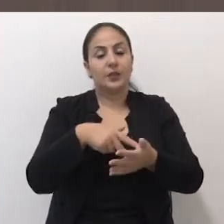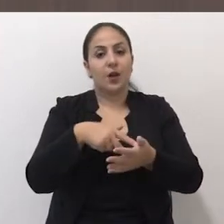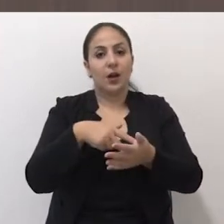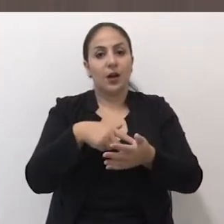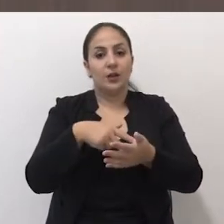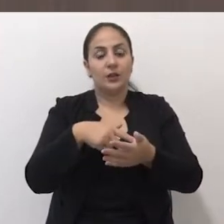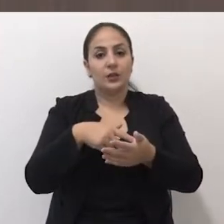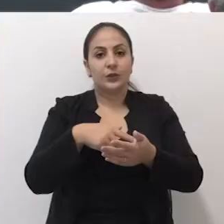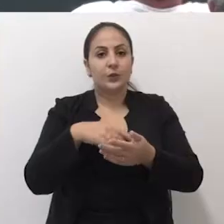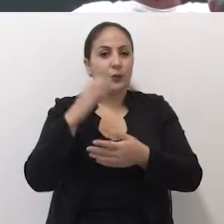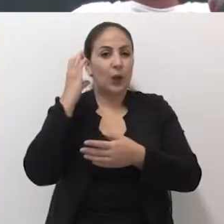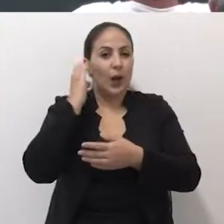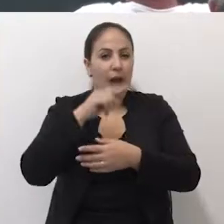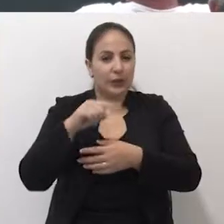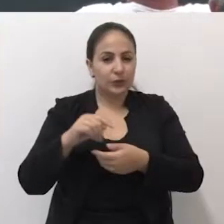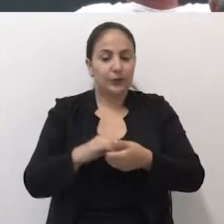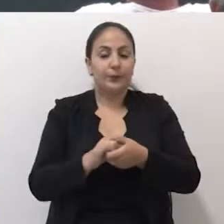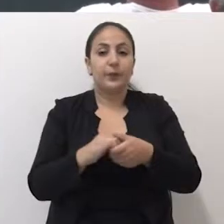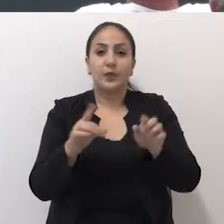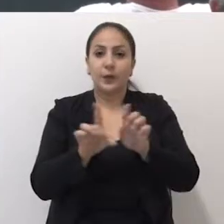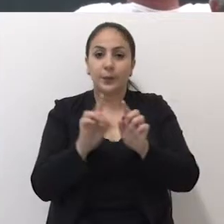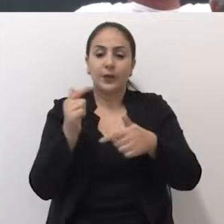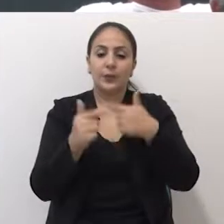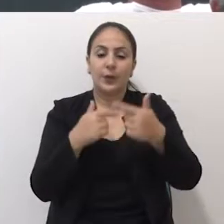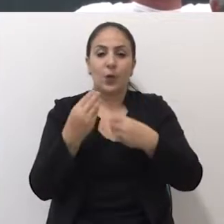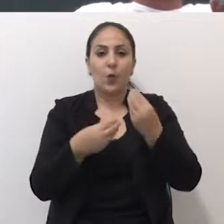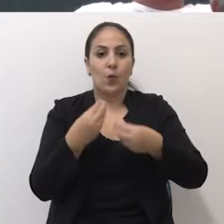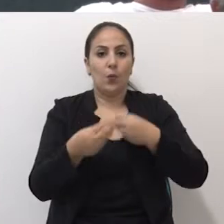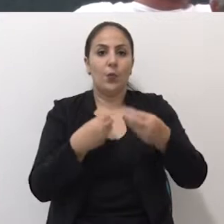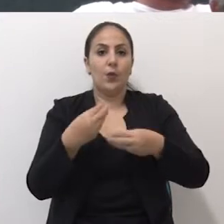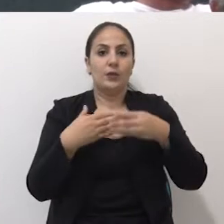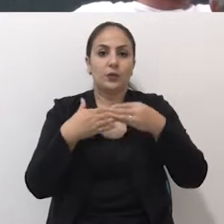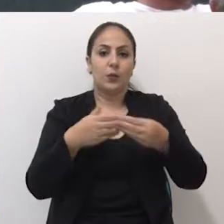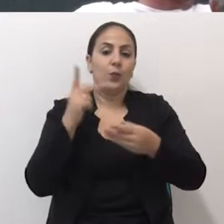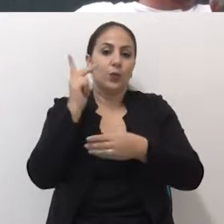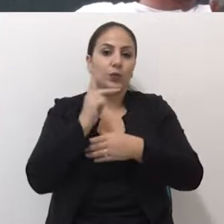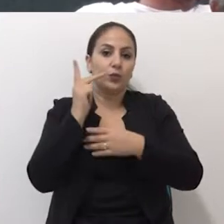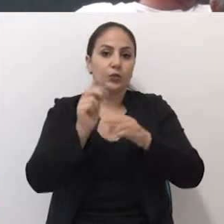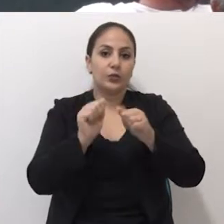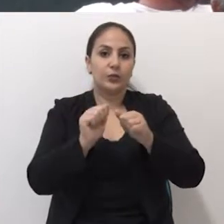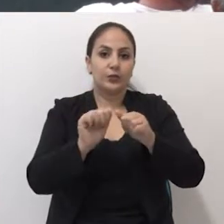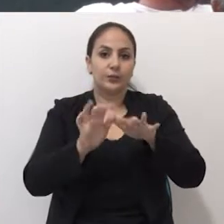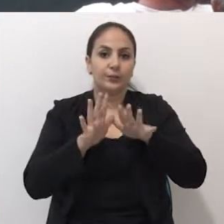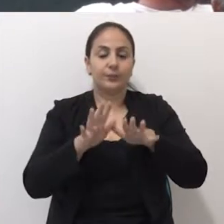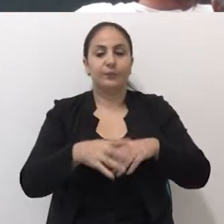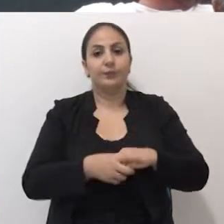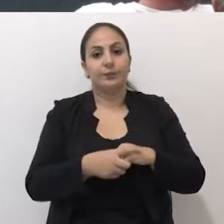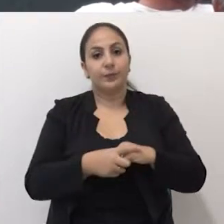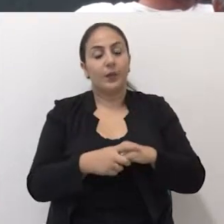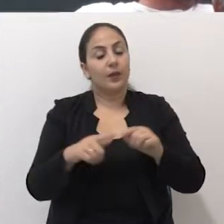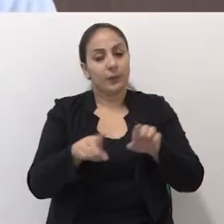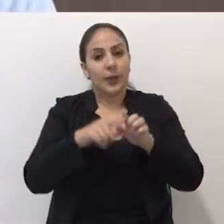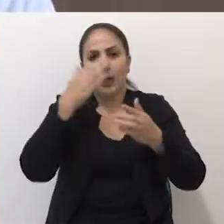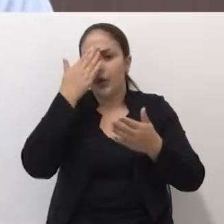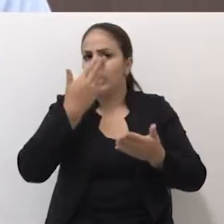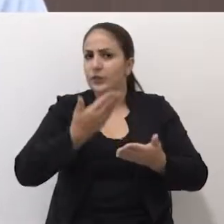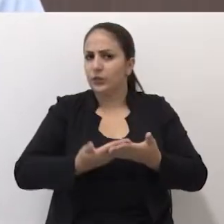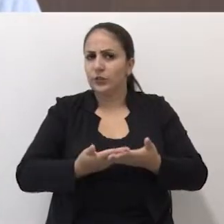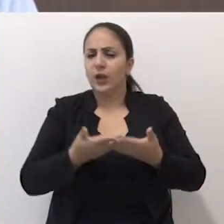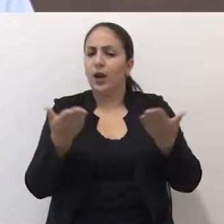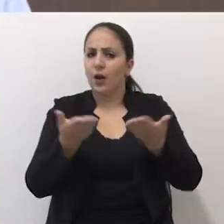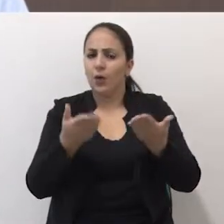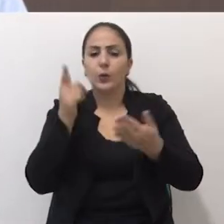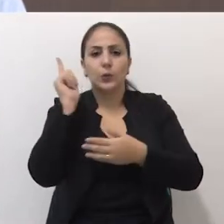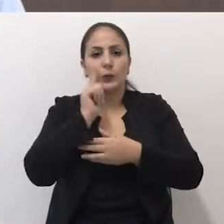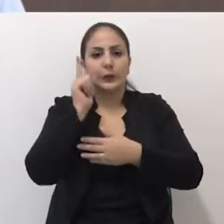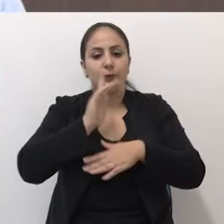um programa de rádio. Ele também atuou como assessor político na Assembleia Legislativa e acredita